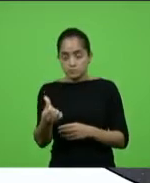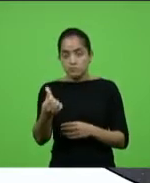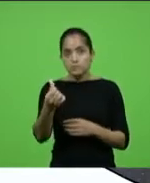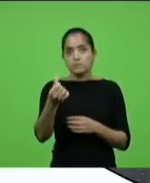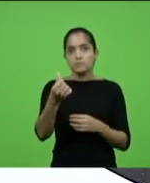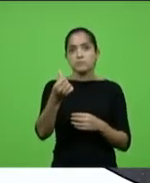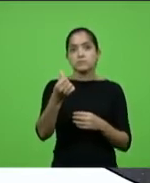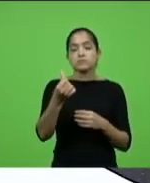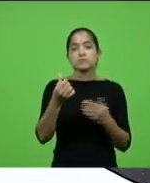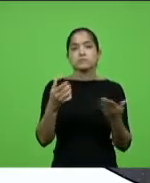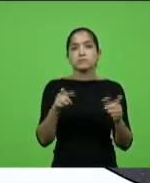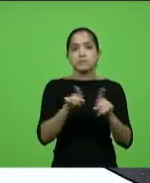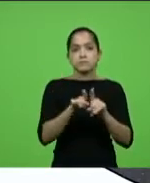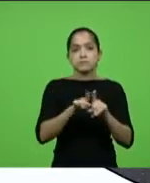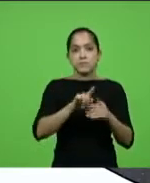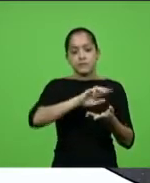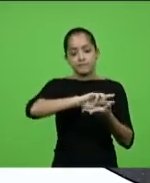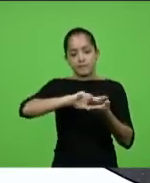Parabéns,